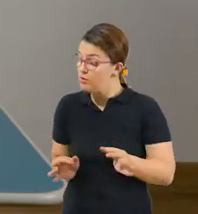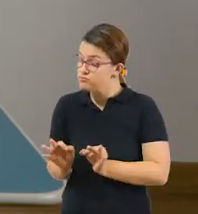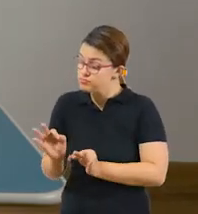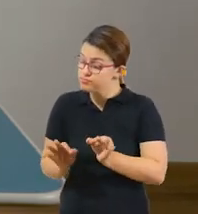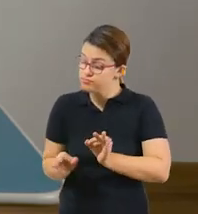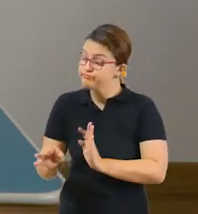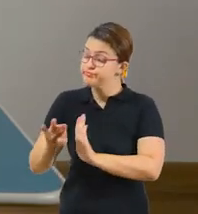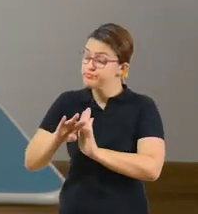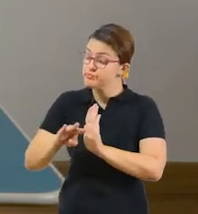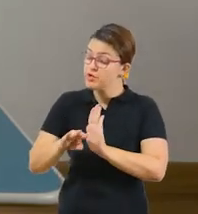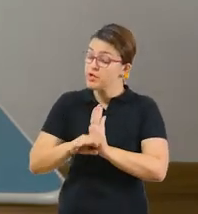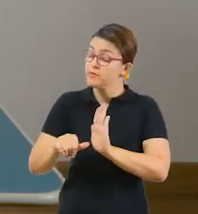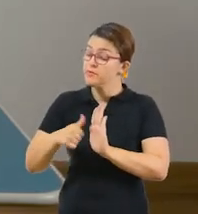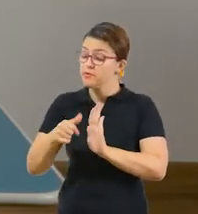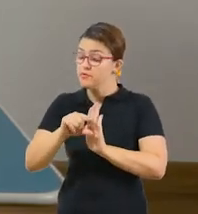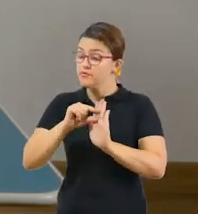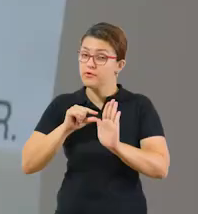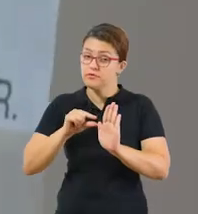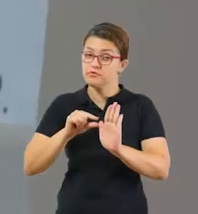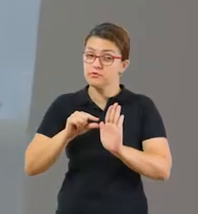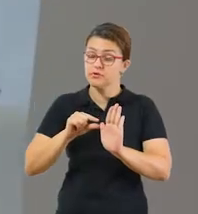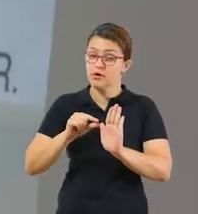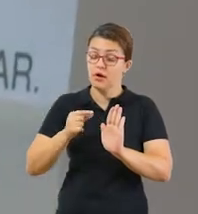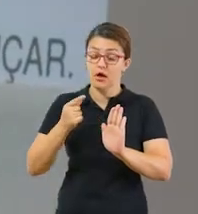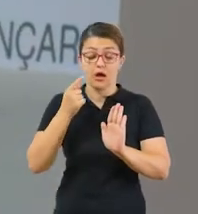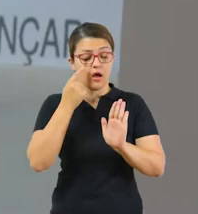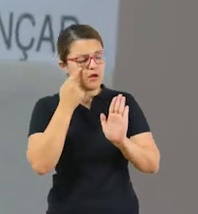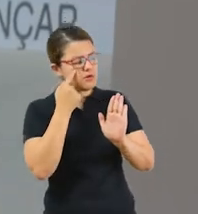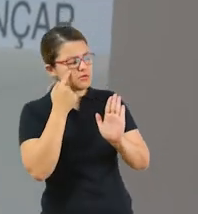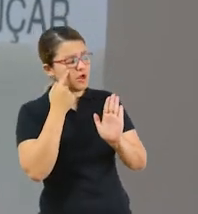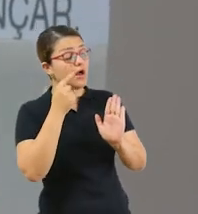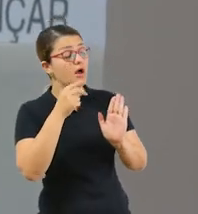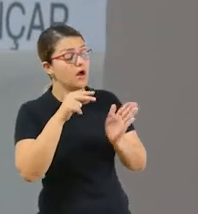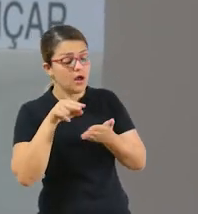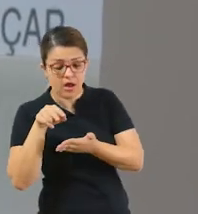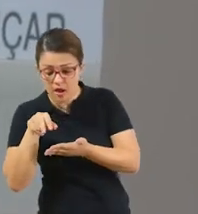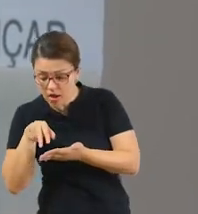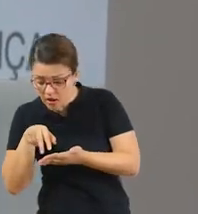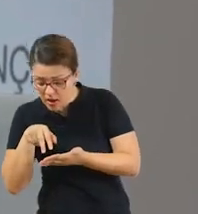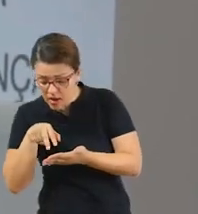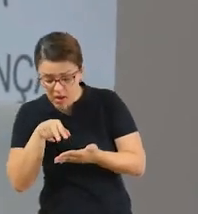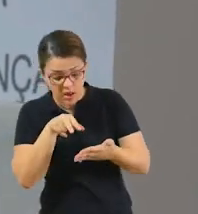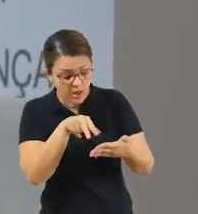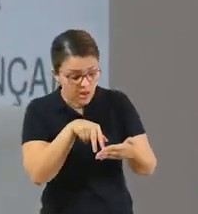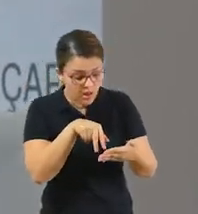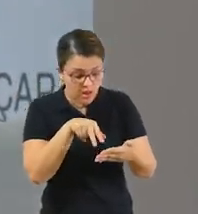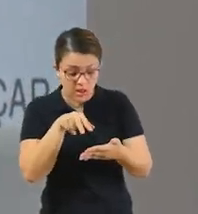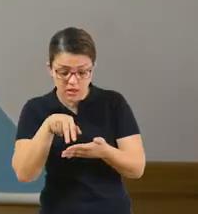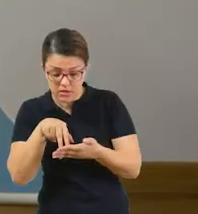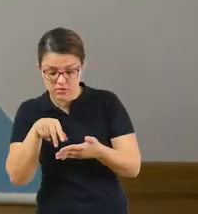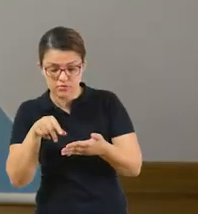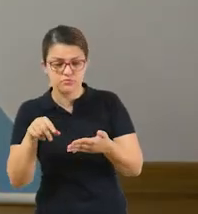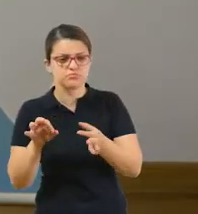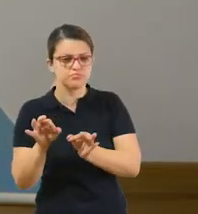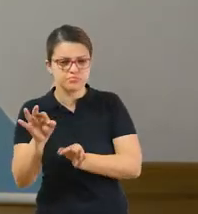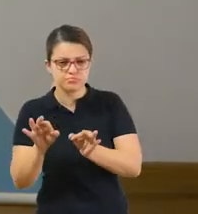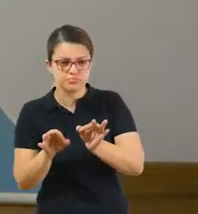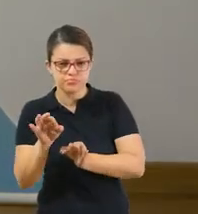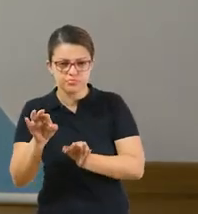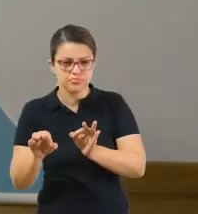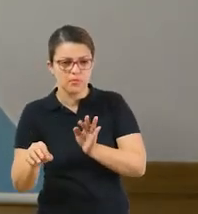Você pede para ela, então, vamos colocar na sequência o que vem primeiro? E aí dessa forma ela acaba lendo, porque ela vai procurar